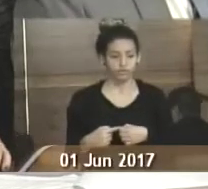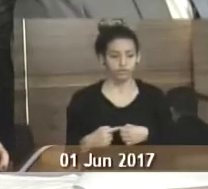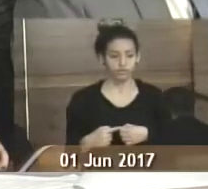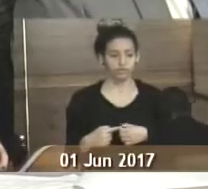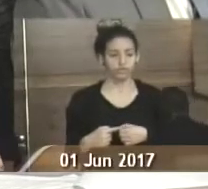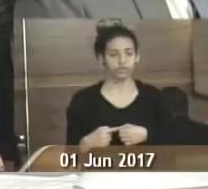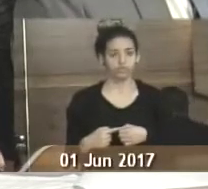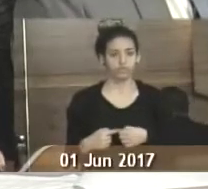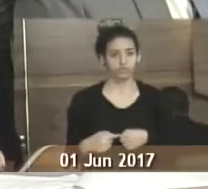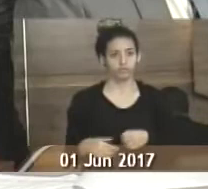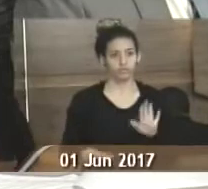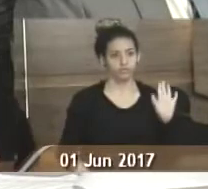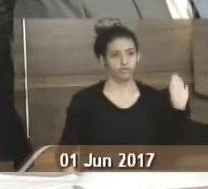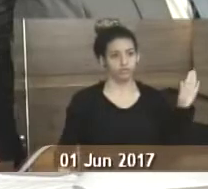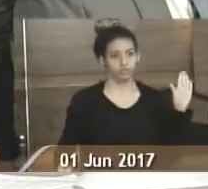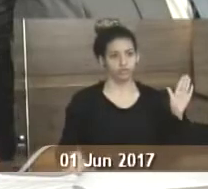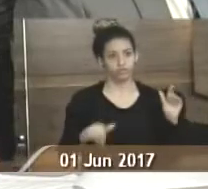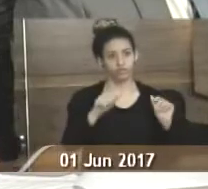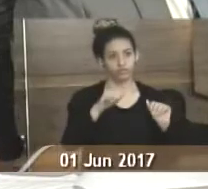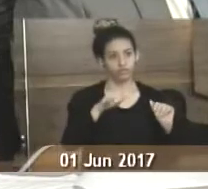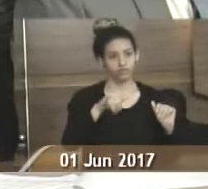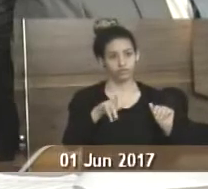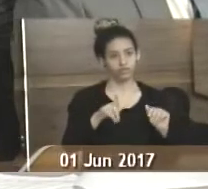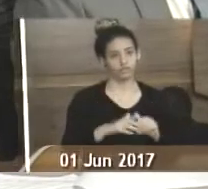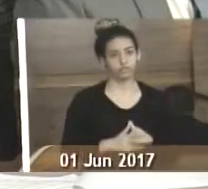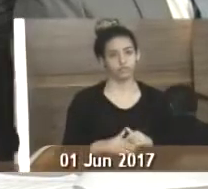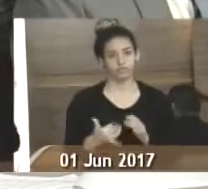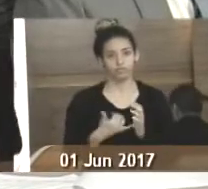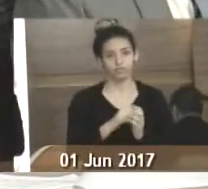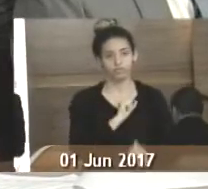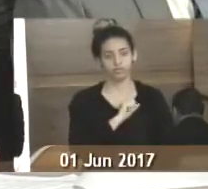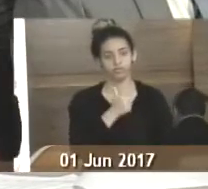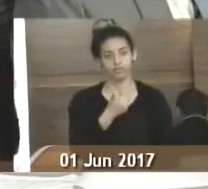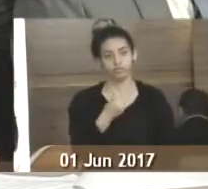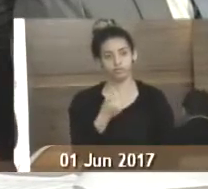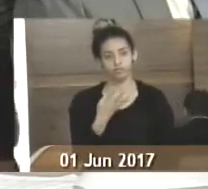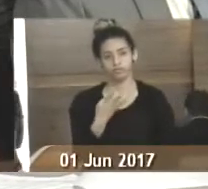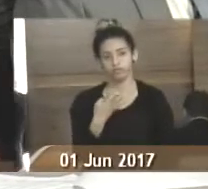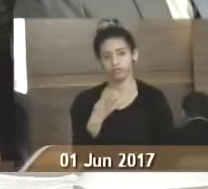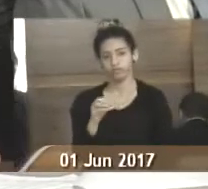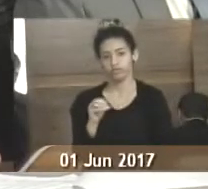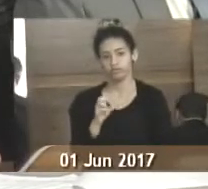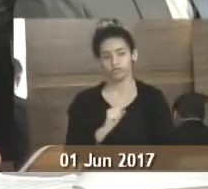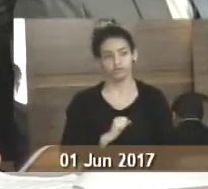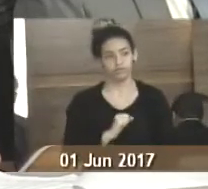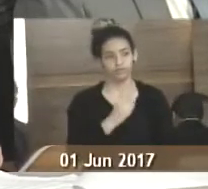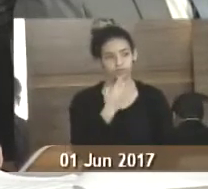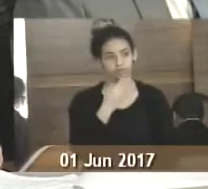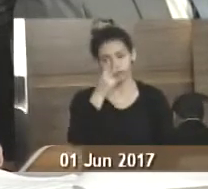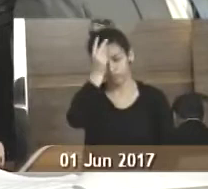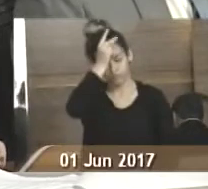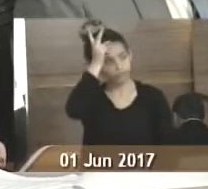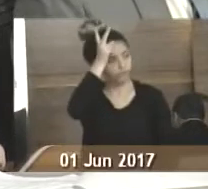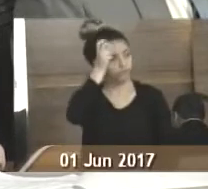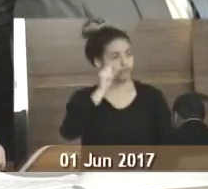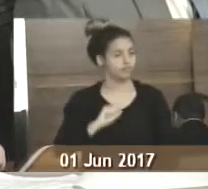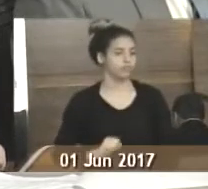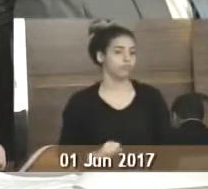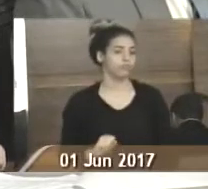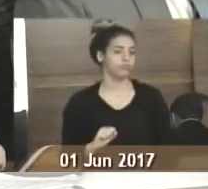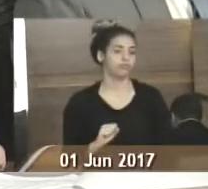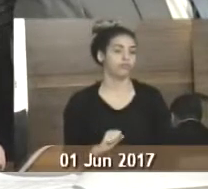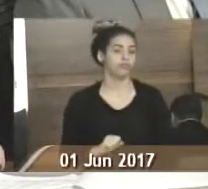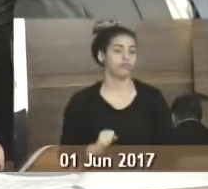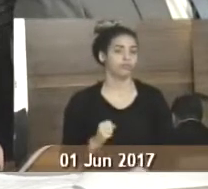José de Figueiredo, bairro Praia do Anil. Indicação 1749, de 2017. Indicando ao prefeito municipal a